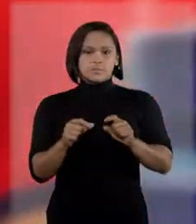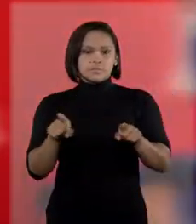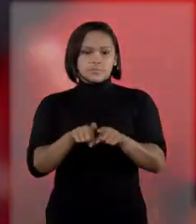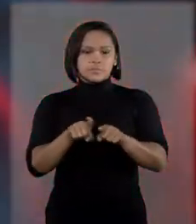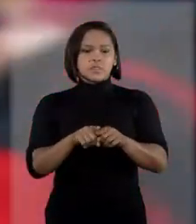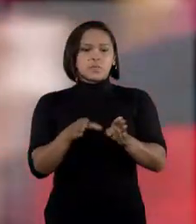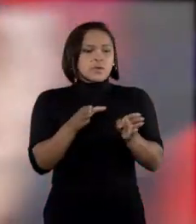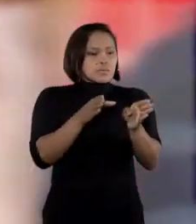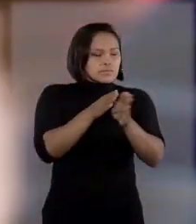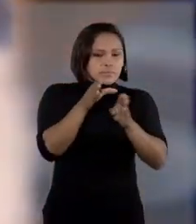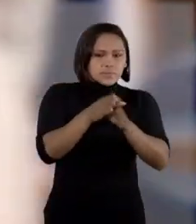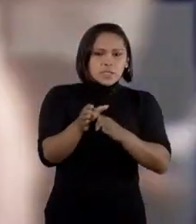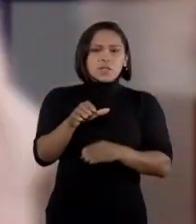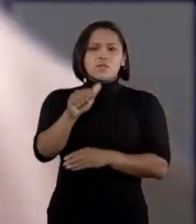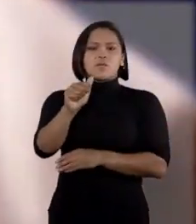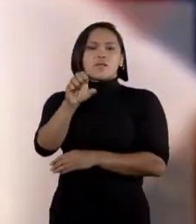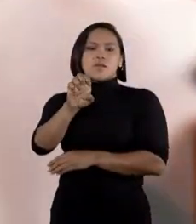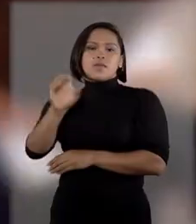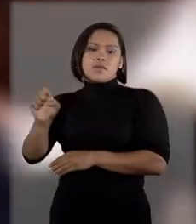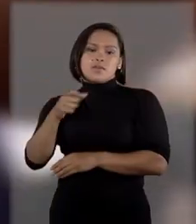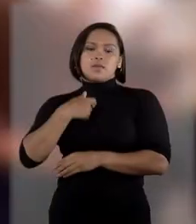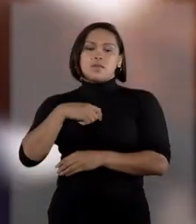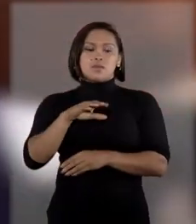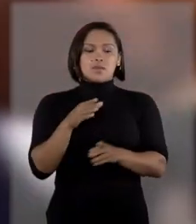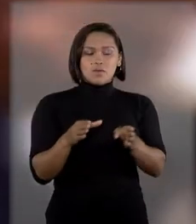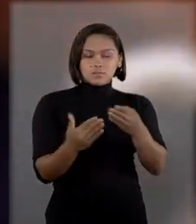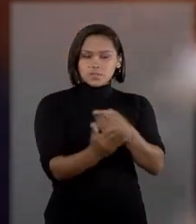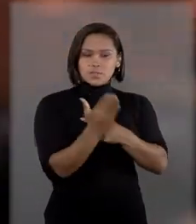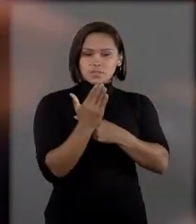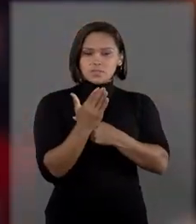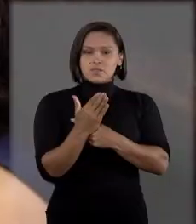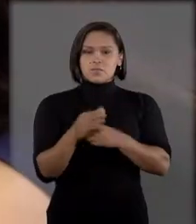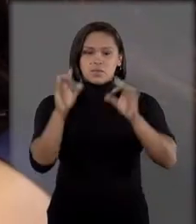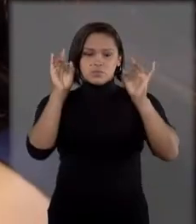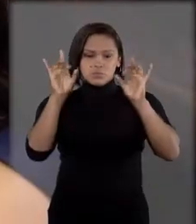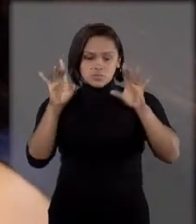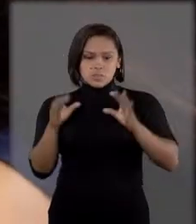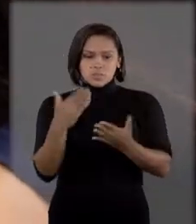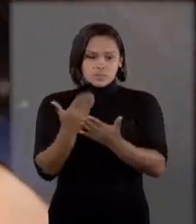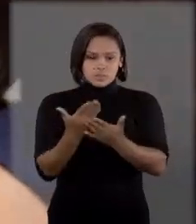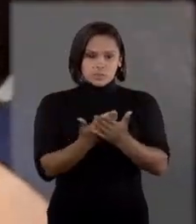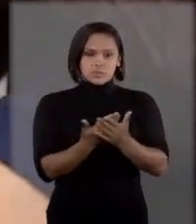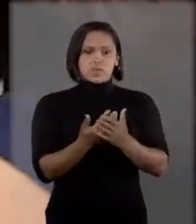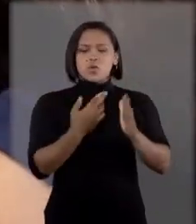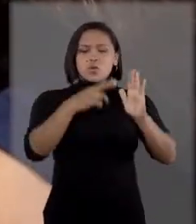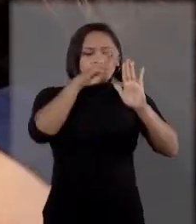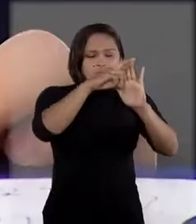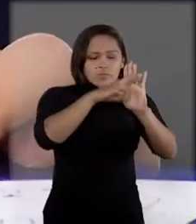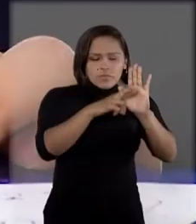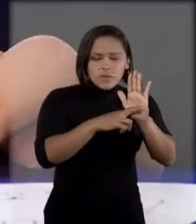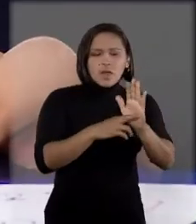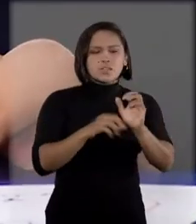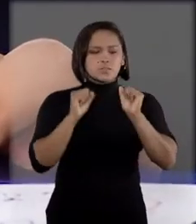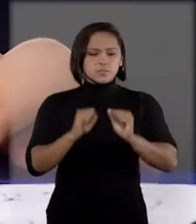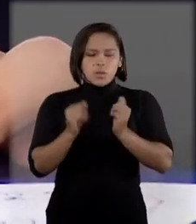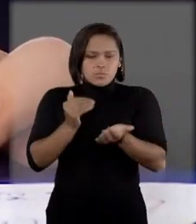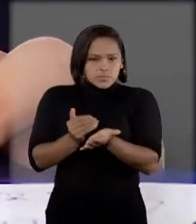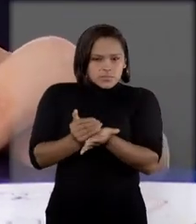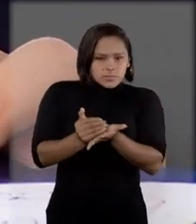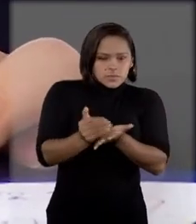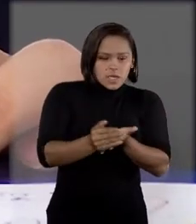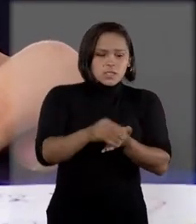assistidas pelo AEE, que é o Atendimento Educacional Especializado. Os recursos são oferecidos durante o acompanhamento